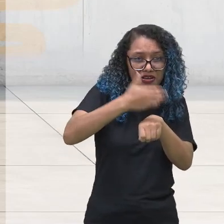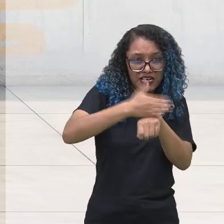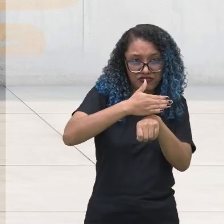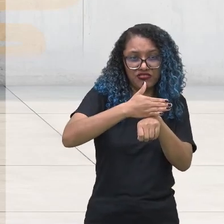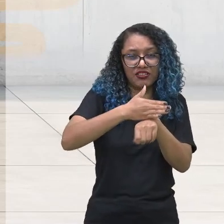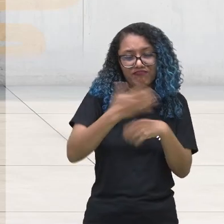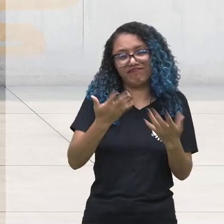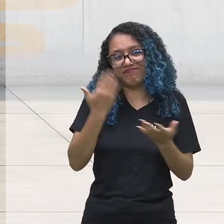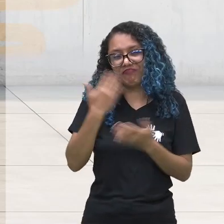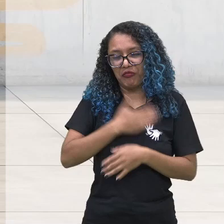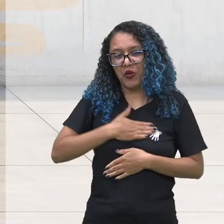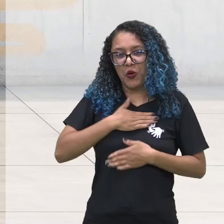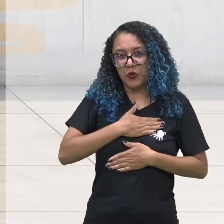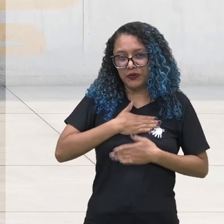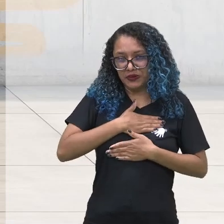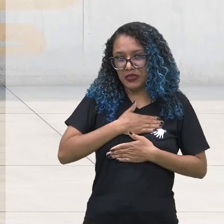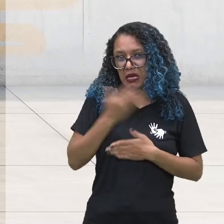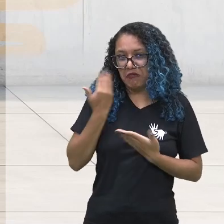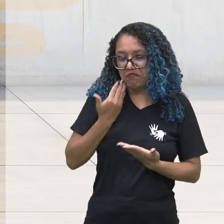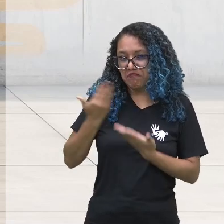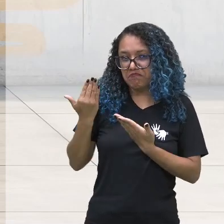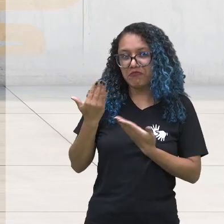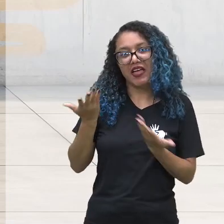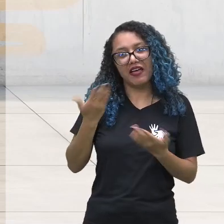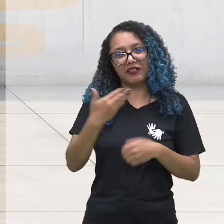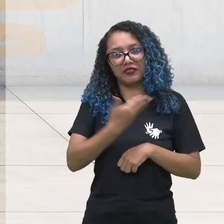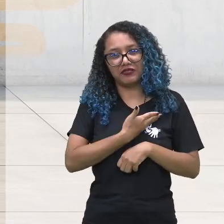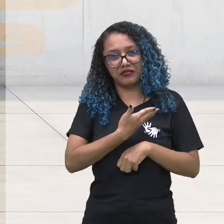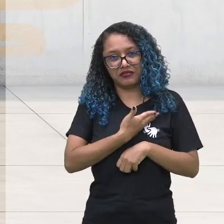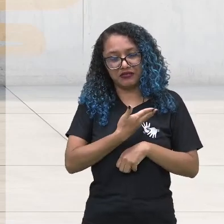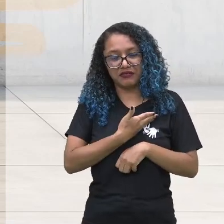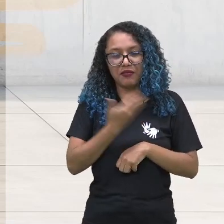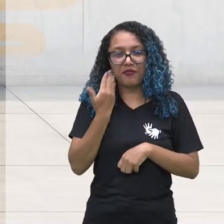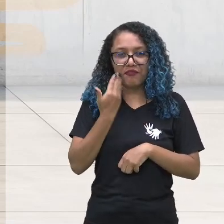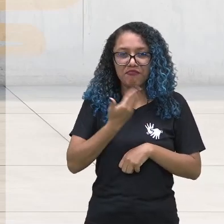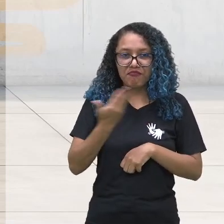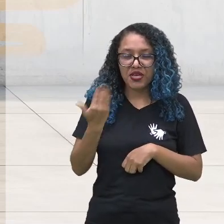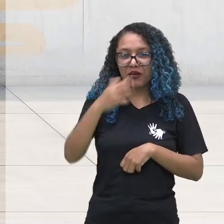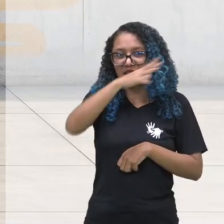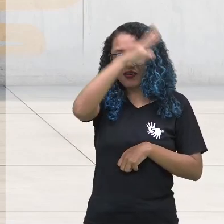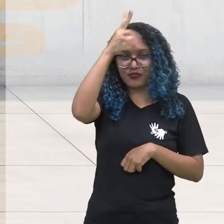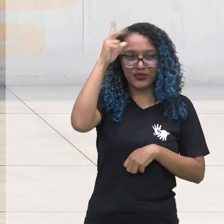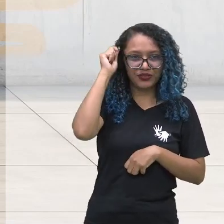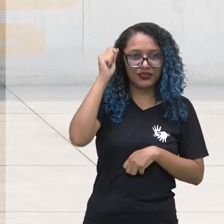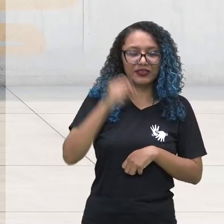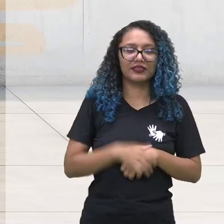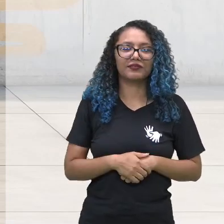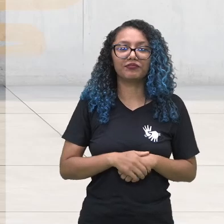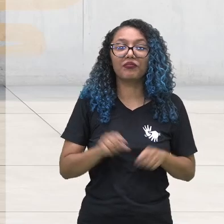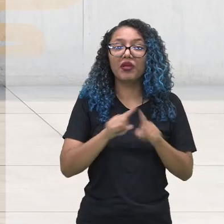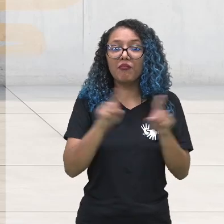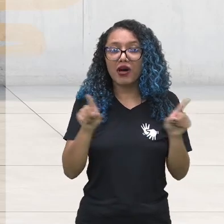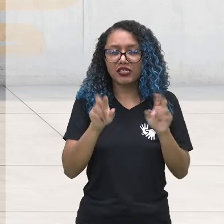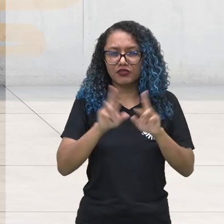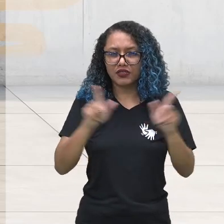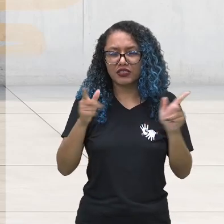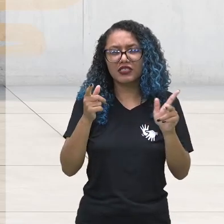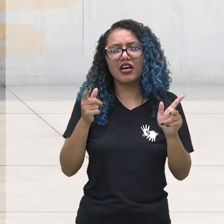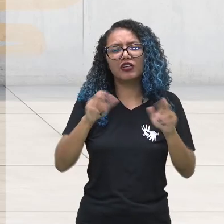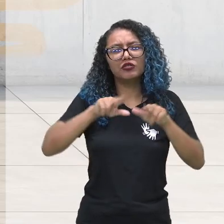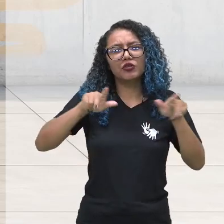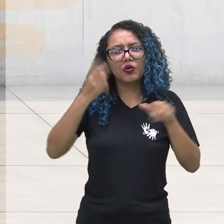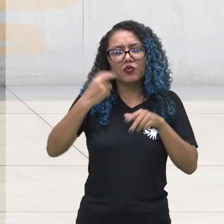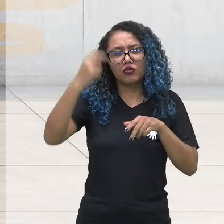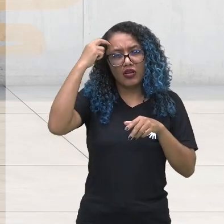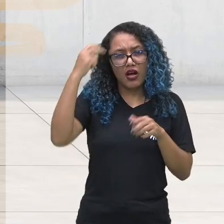Eu achei muito legal, muito bonita essas imagens, são nossos colegas aqui amazonenses que estão. Mas a diversidade cultural não